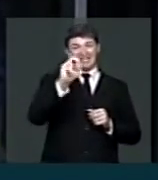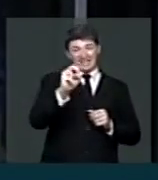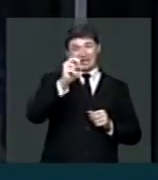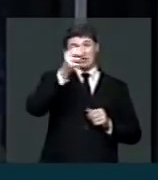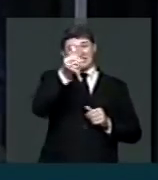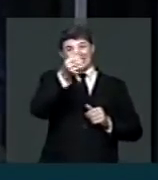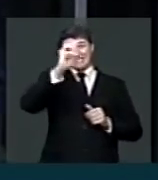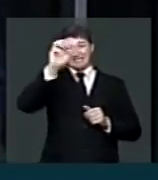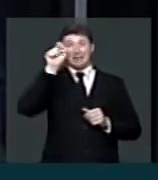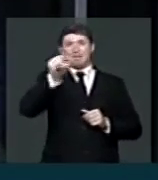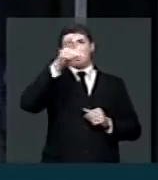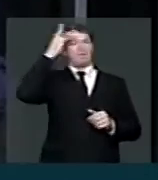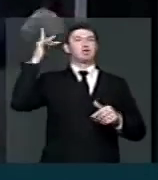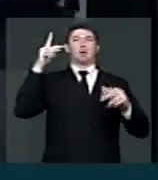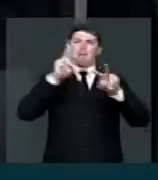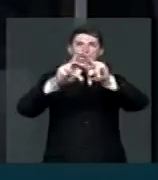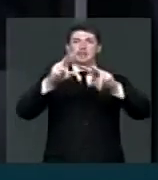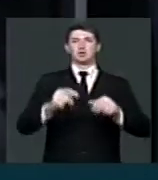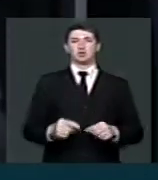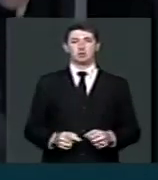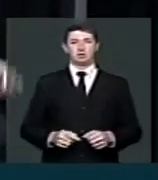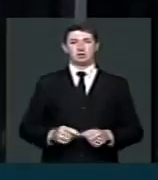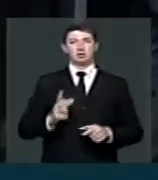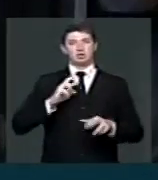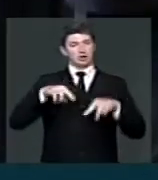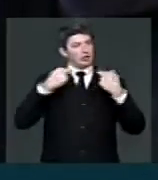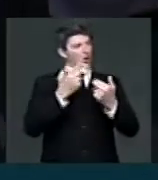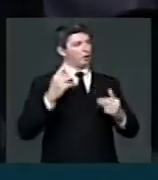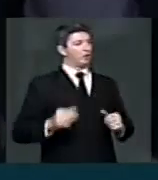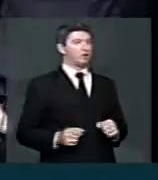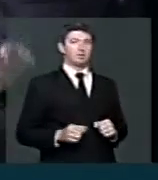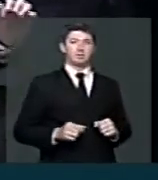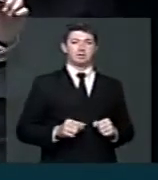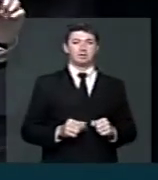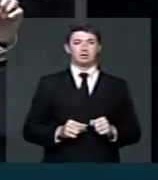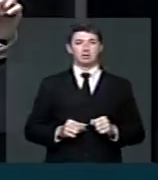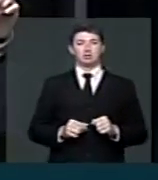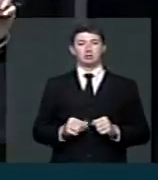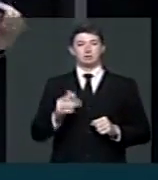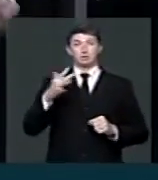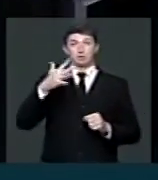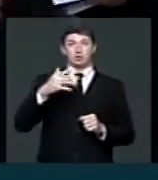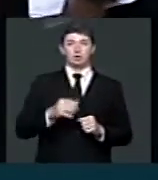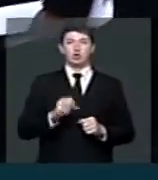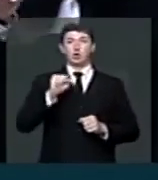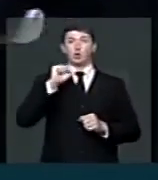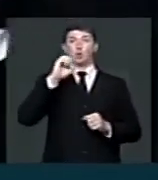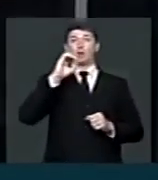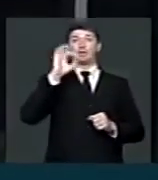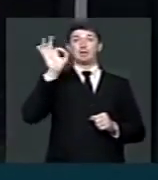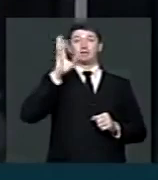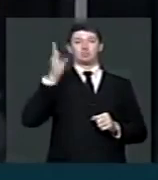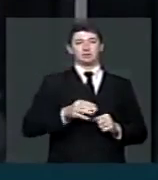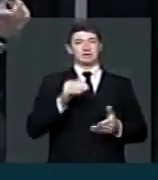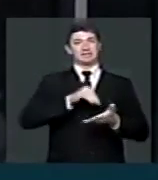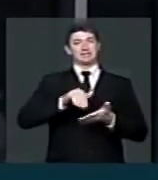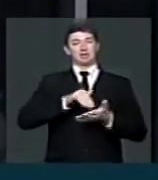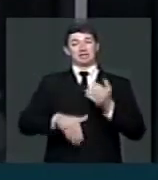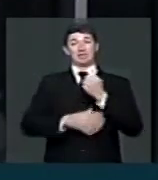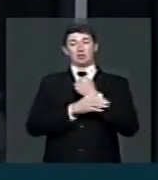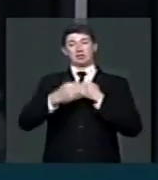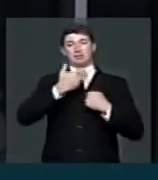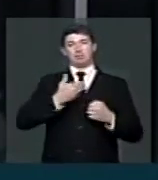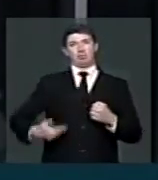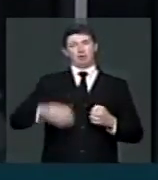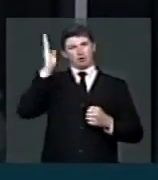presos. Eu me reuni, presidente, com mais de 80% do secretário de Segurança Pública do